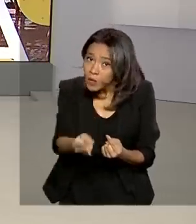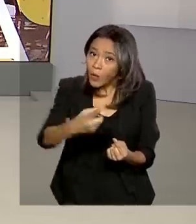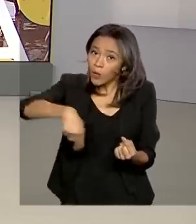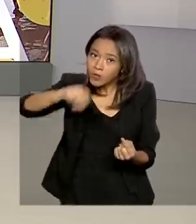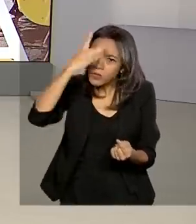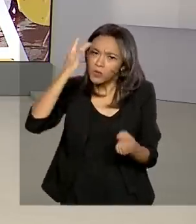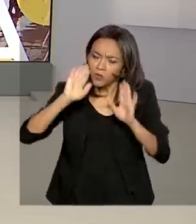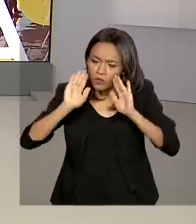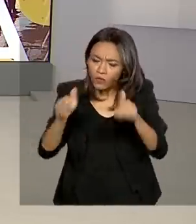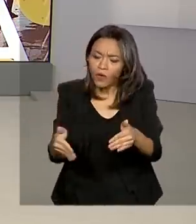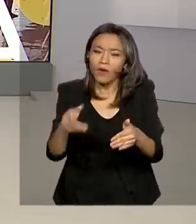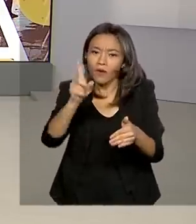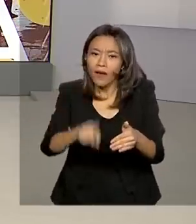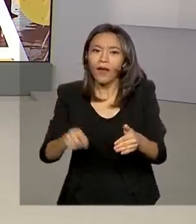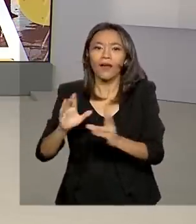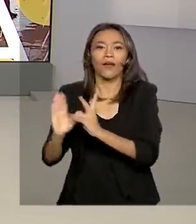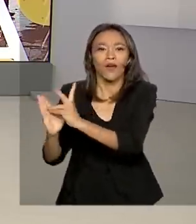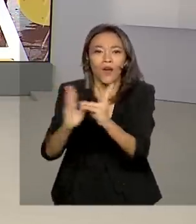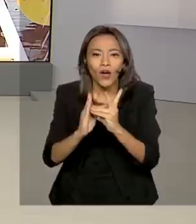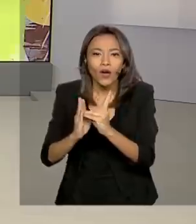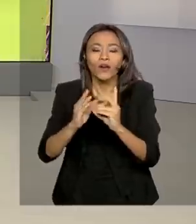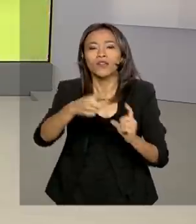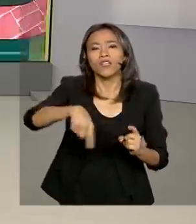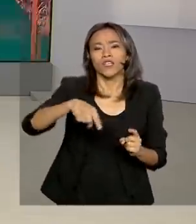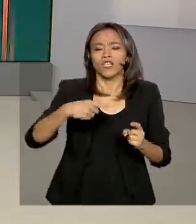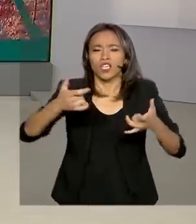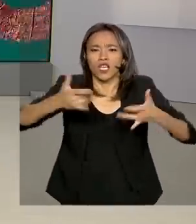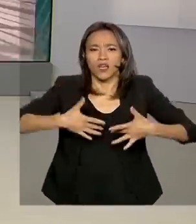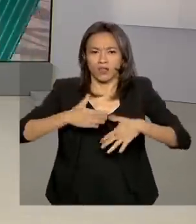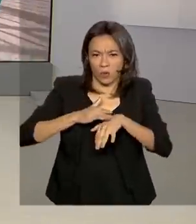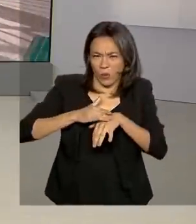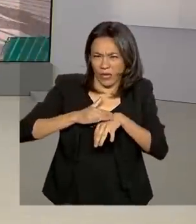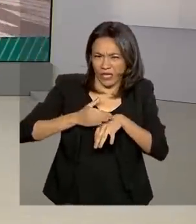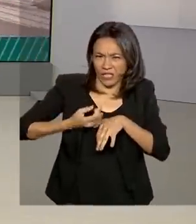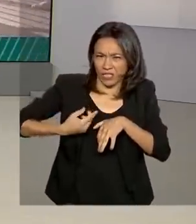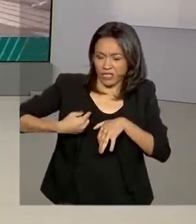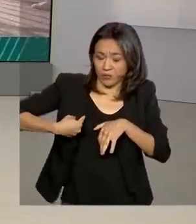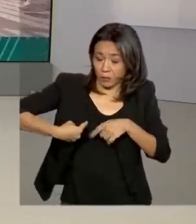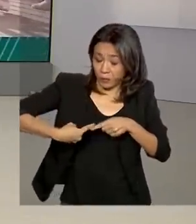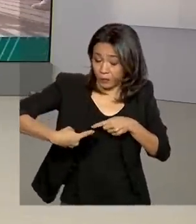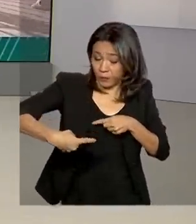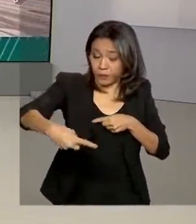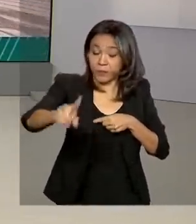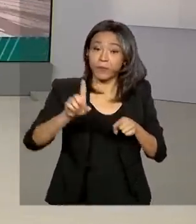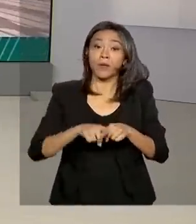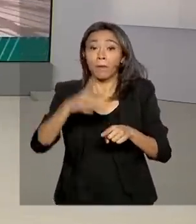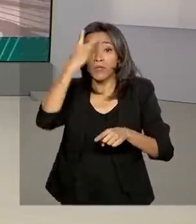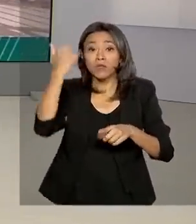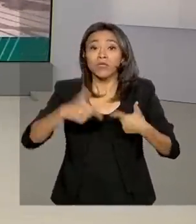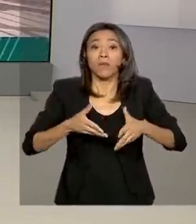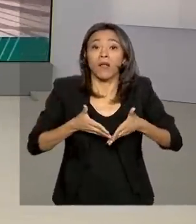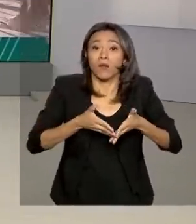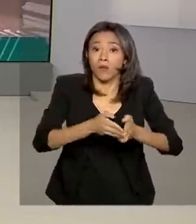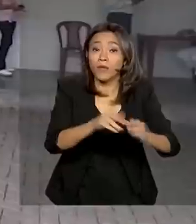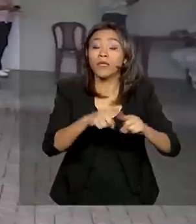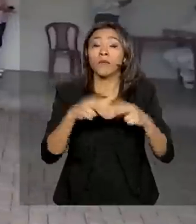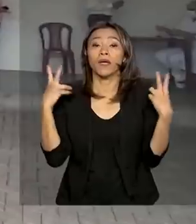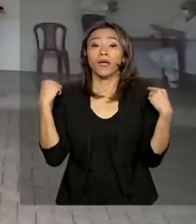prioritários estão povos indígenas, doentes, crônicos, portuários e profissionais de transporte coletivo.